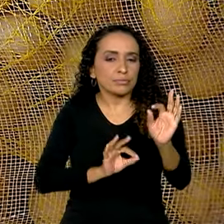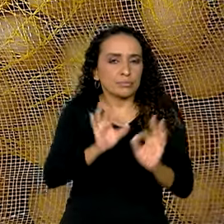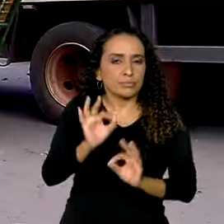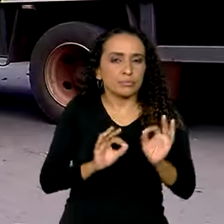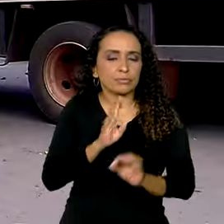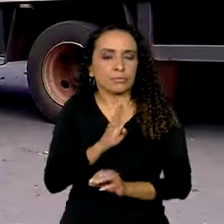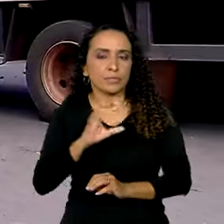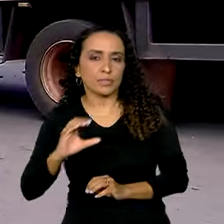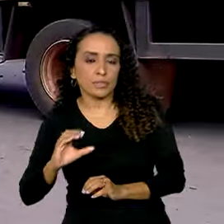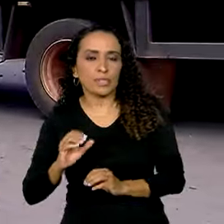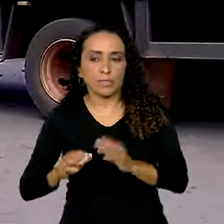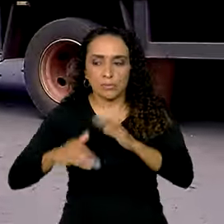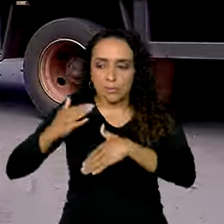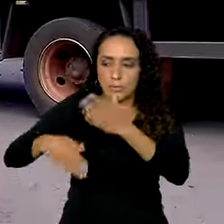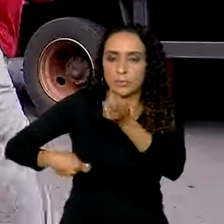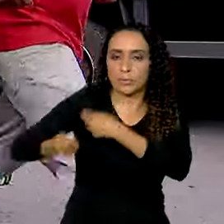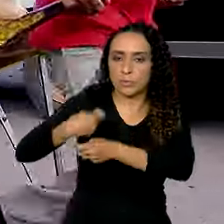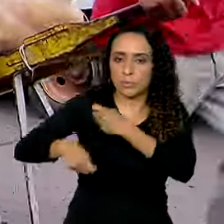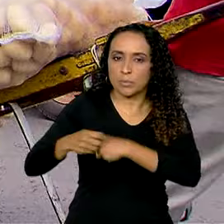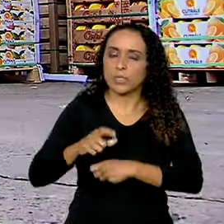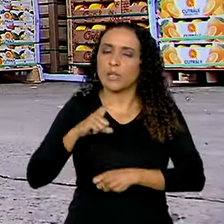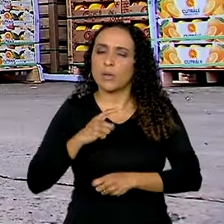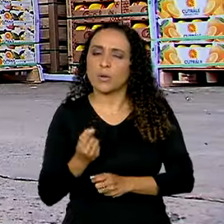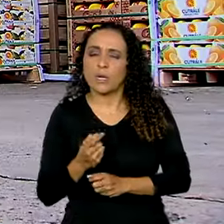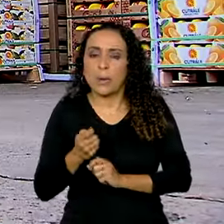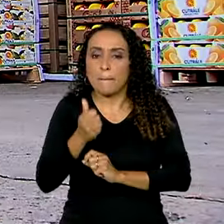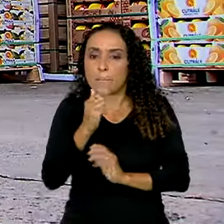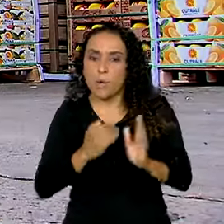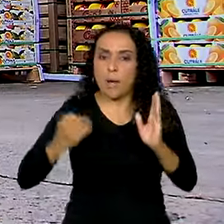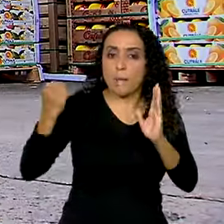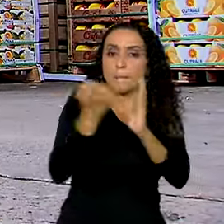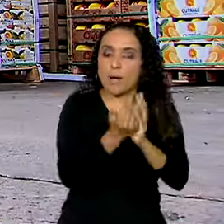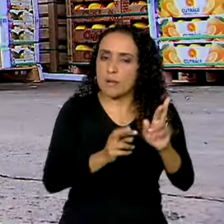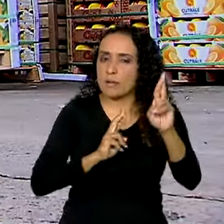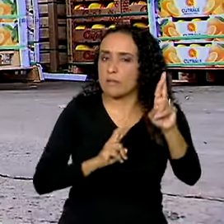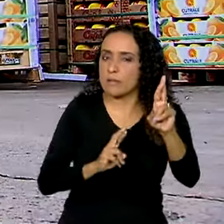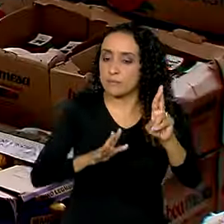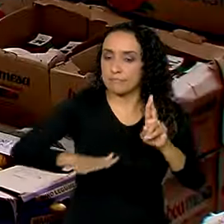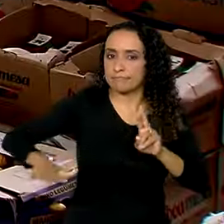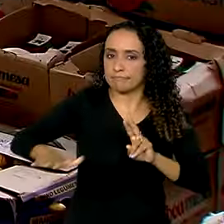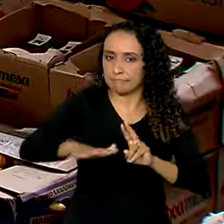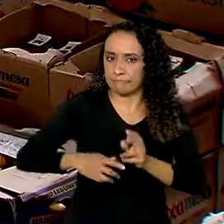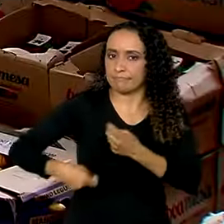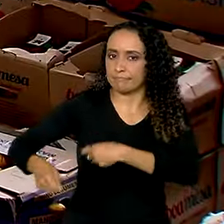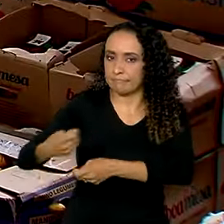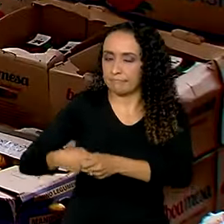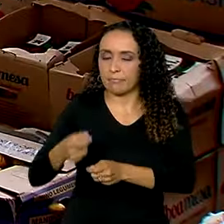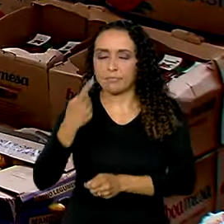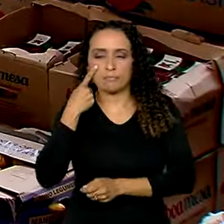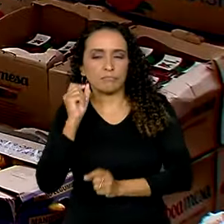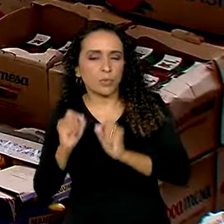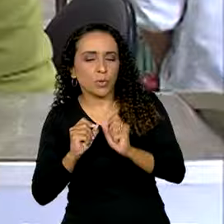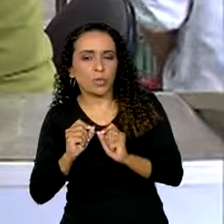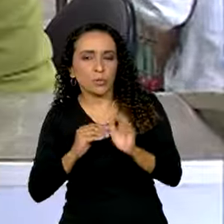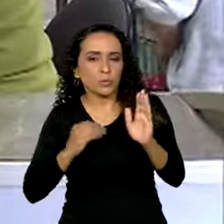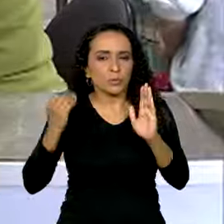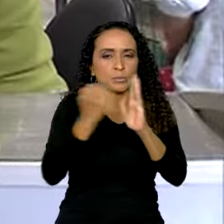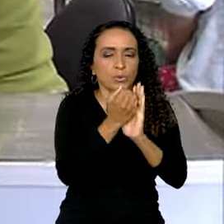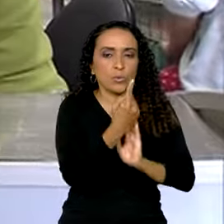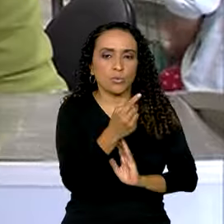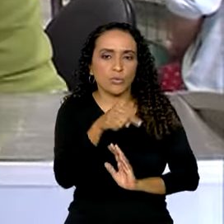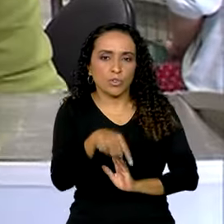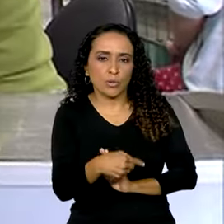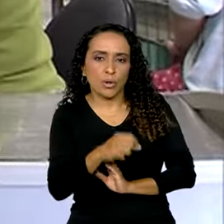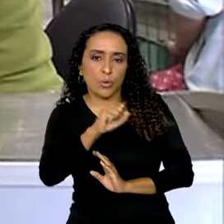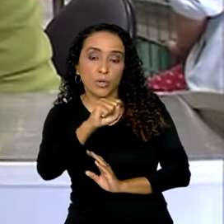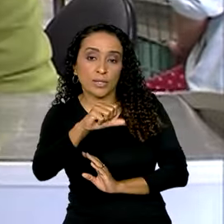crescimento da economia brasileira está um pouco acima da expectativa do mercado, que prevê uma alta de 1